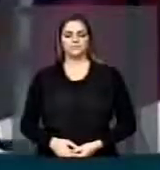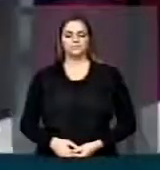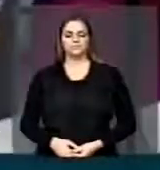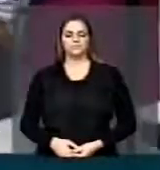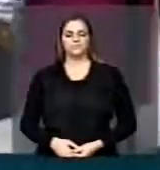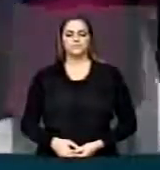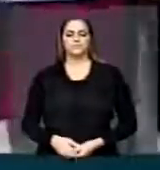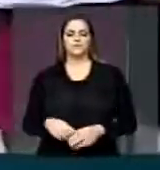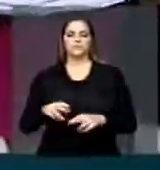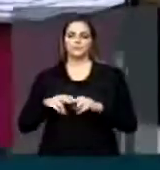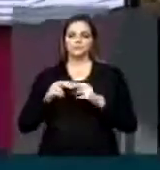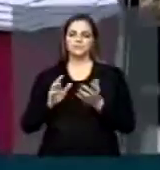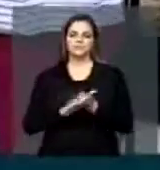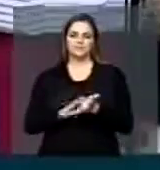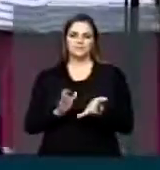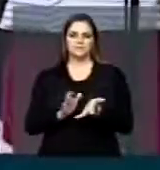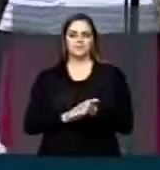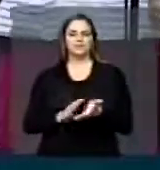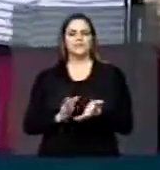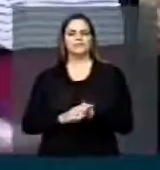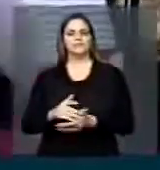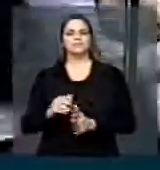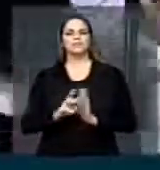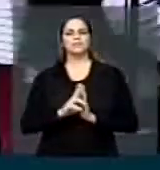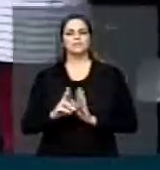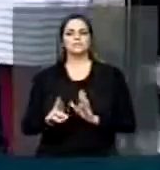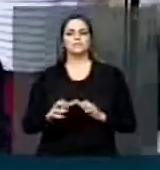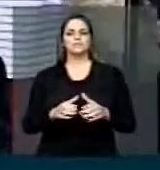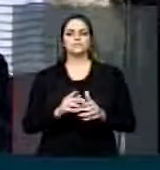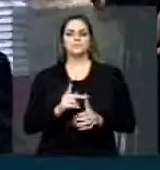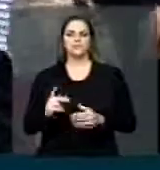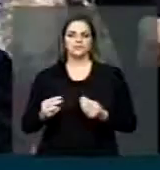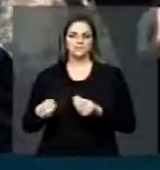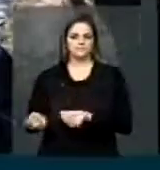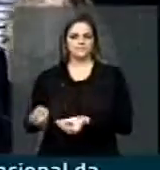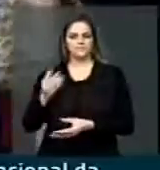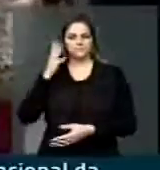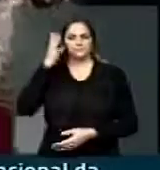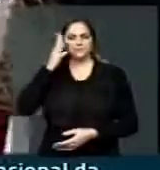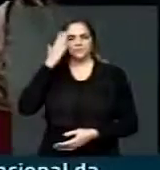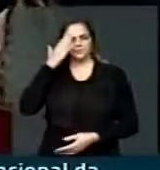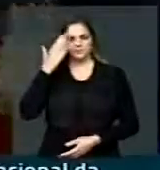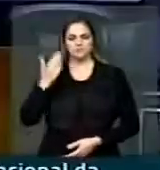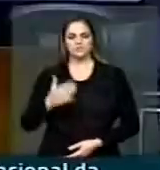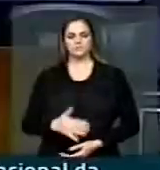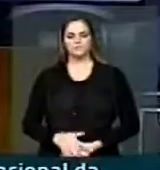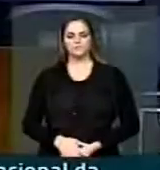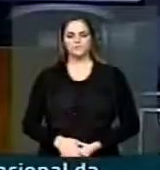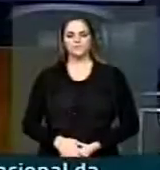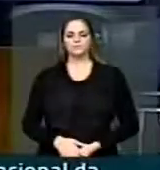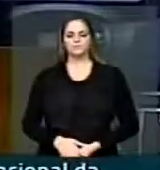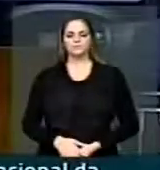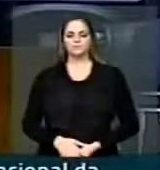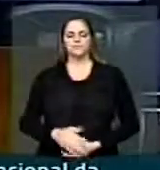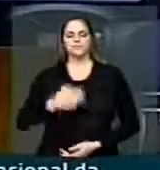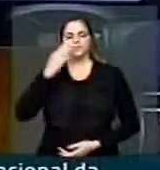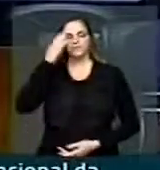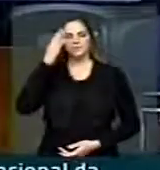Então, em homenagem à Defensoria Pública, em nome da bancada do PPS, eu dou como lido o pronunciamento. Muito obrigado, Vossa Excelência. Muito obrigado, deputado Rubens Goiano.